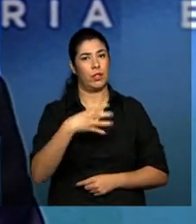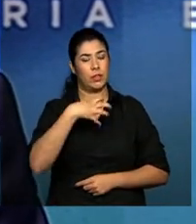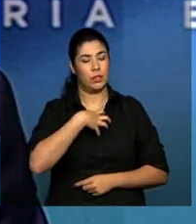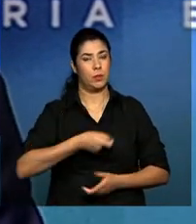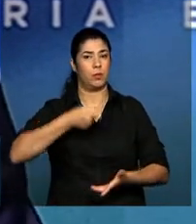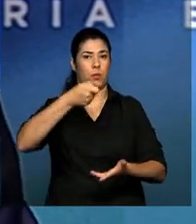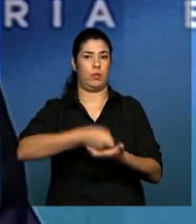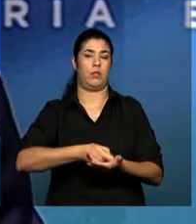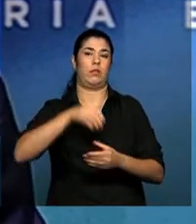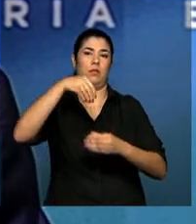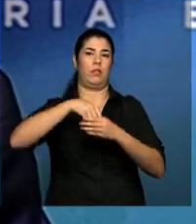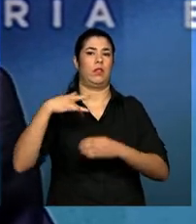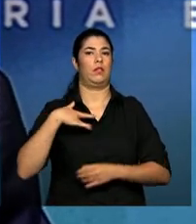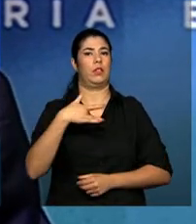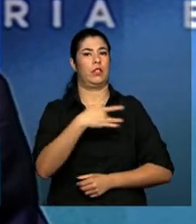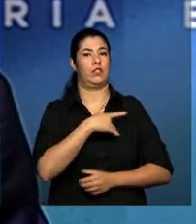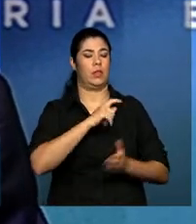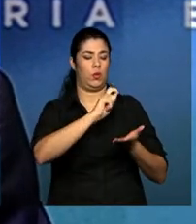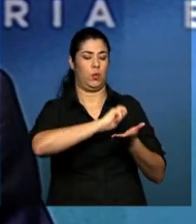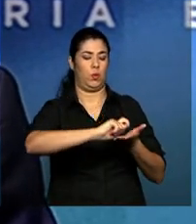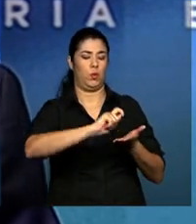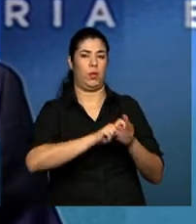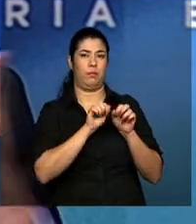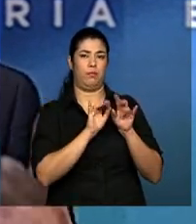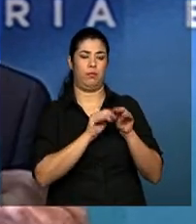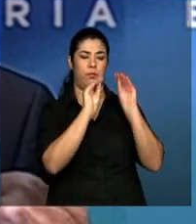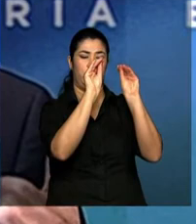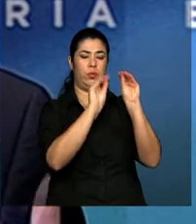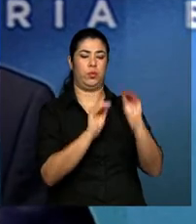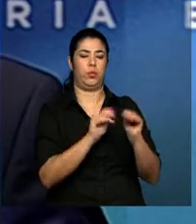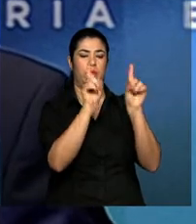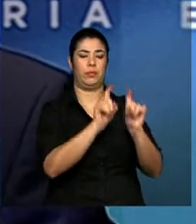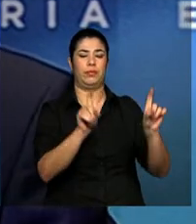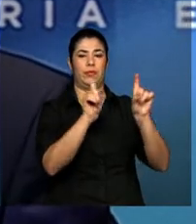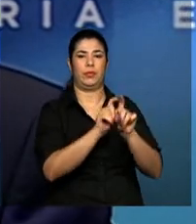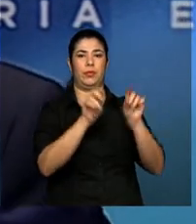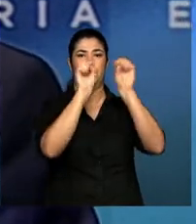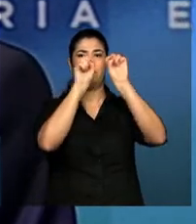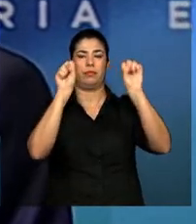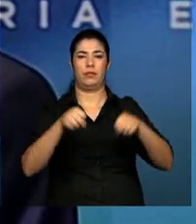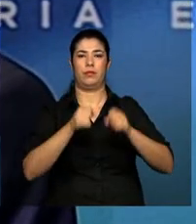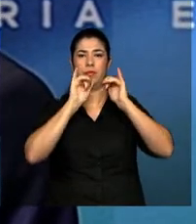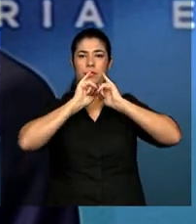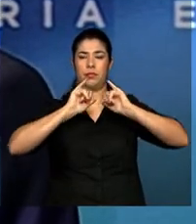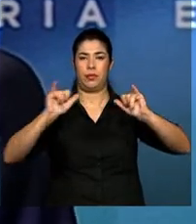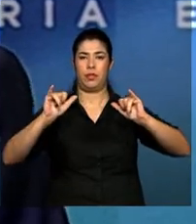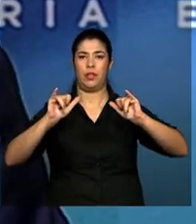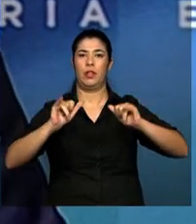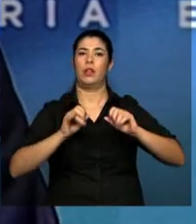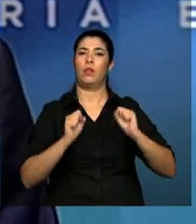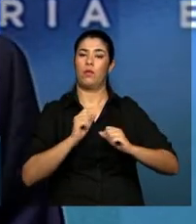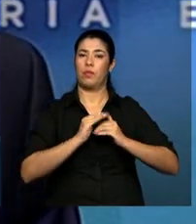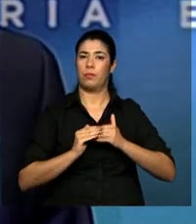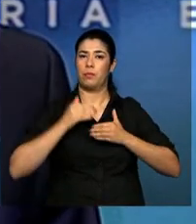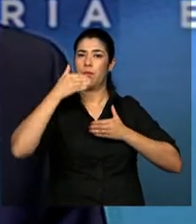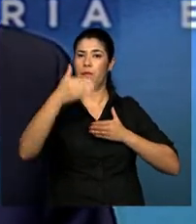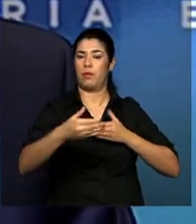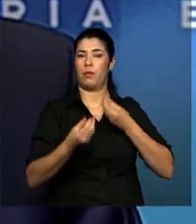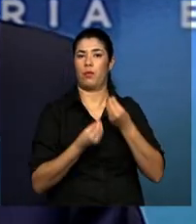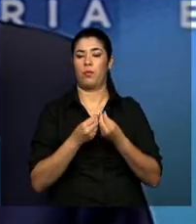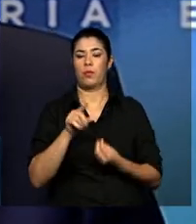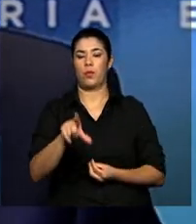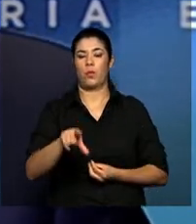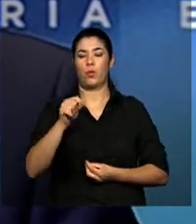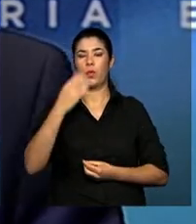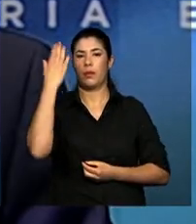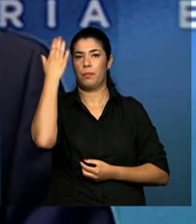na área da saúde, a fazer a notificação para o sistema de informação. E agora, avançaremos no sentido de poder coletar os